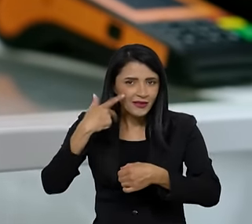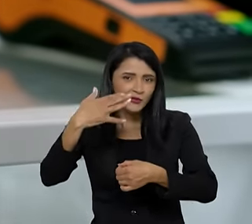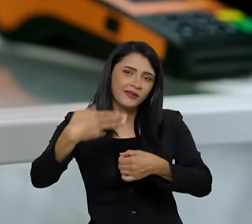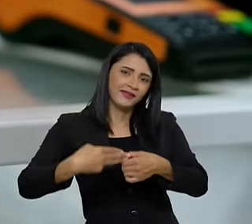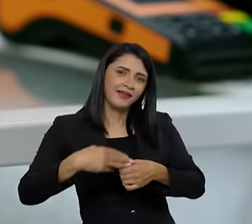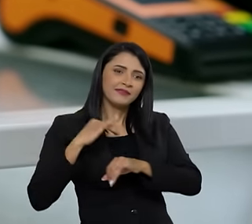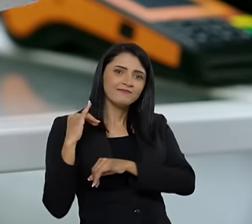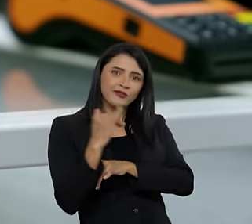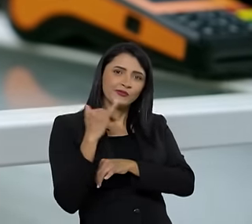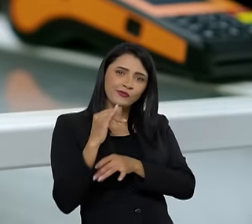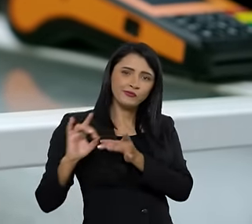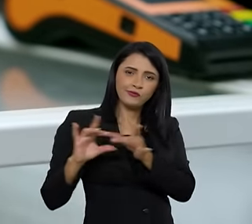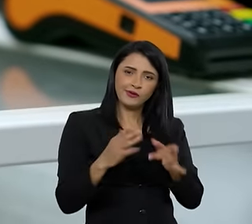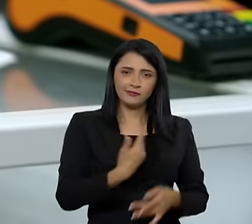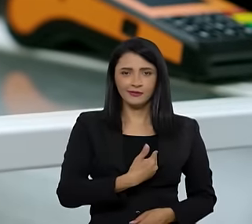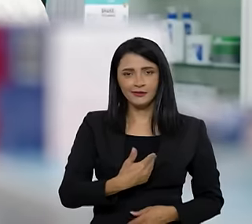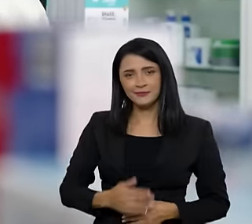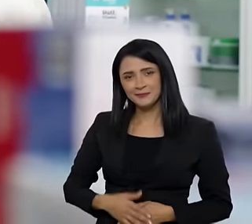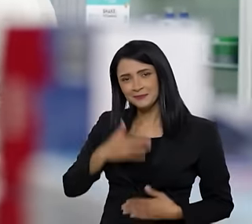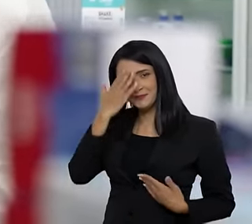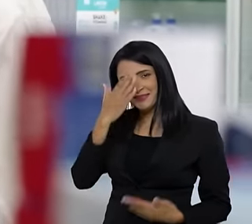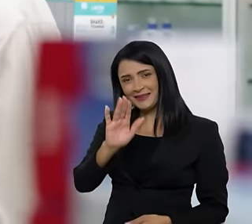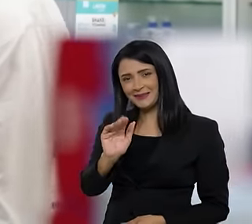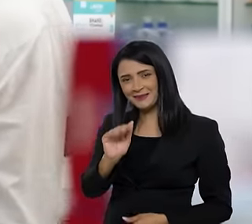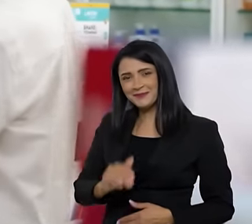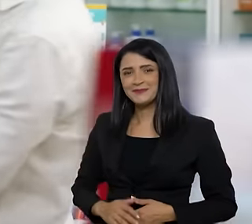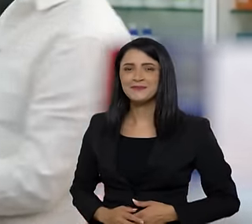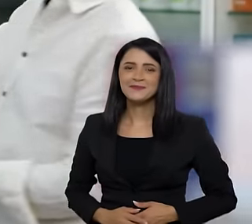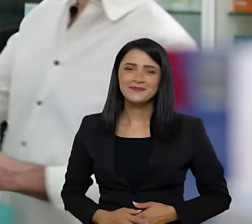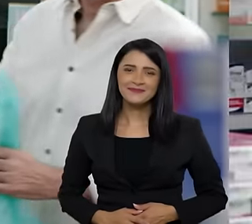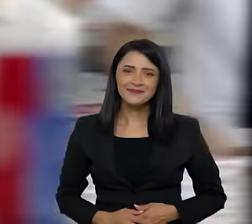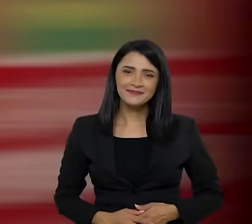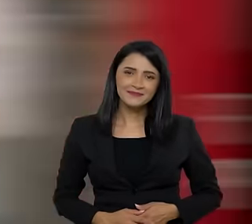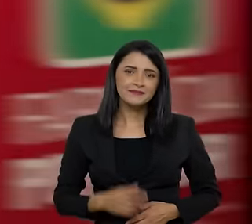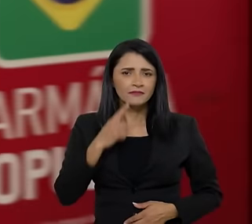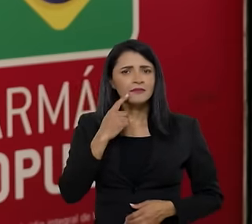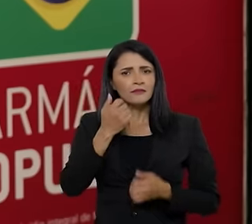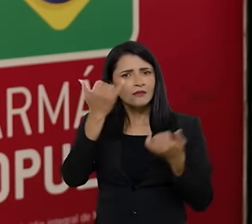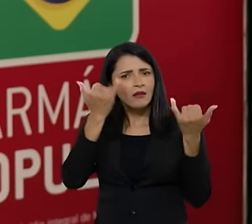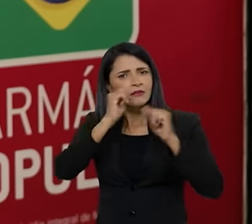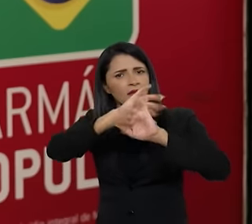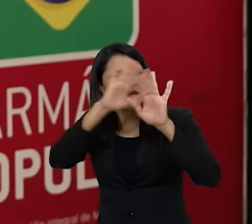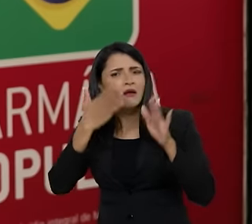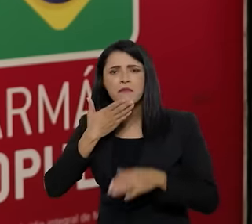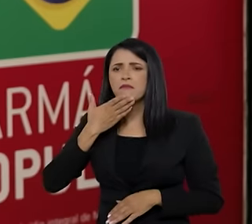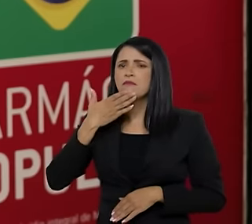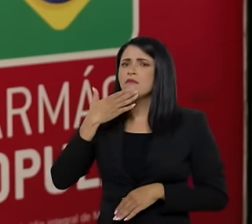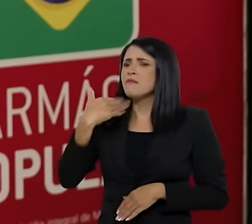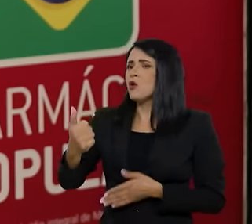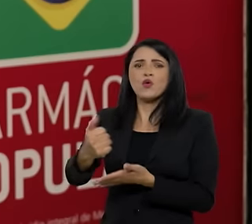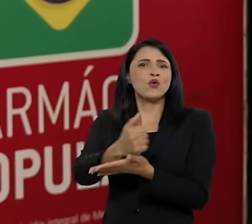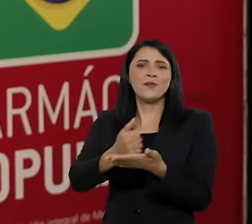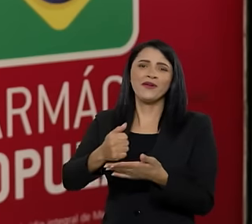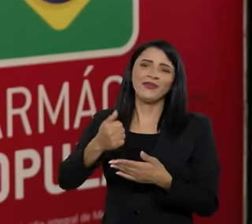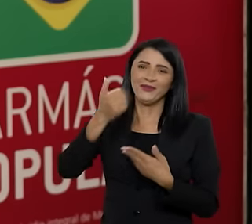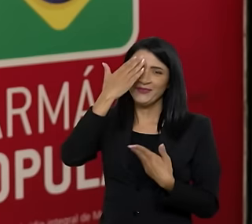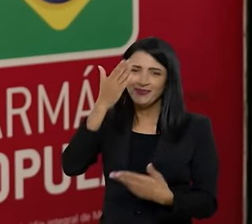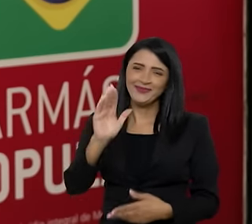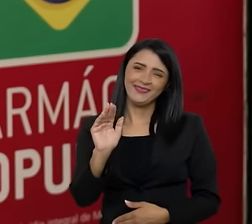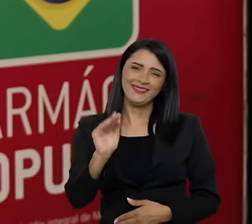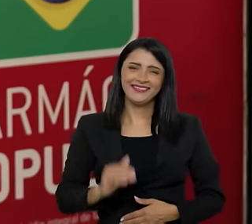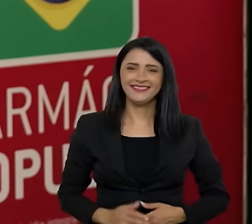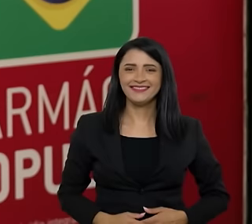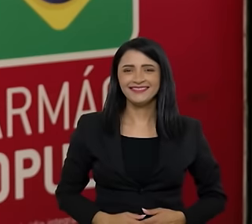seu município e ainda divulgar para os amigos? Obrigado, hein? Até mais. A transparência, gente, é o melhor remédio.